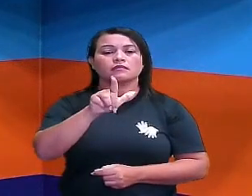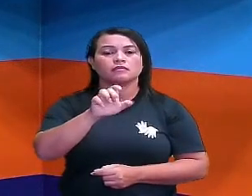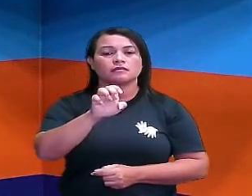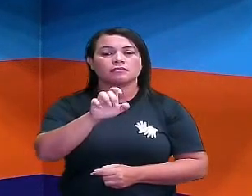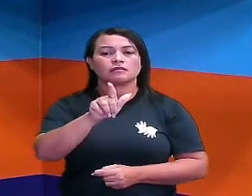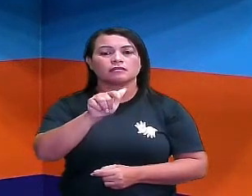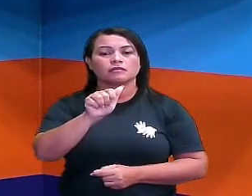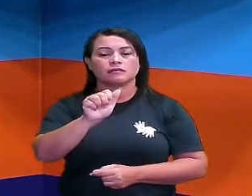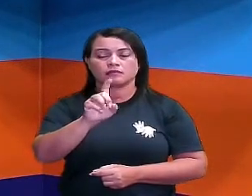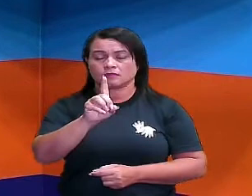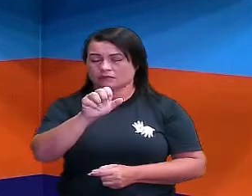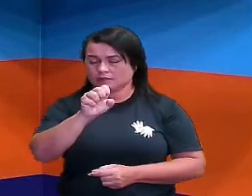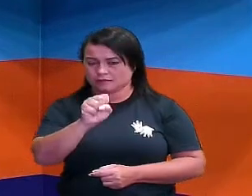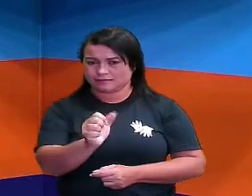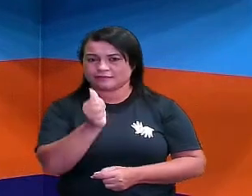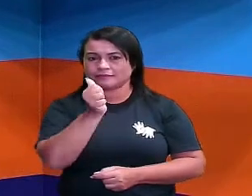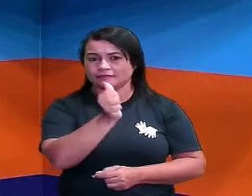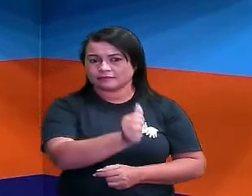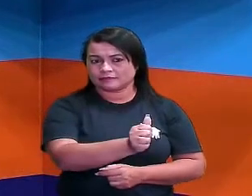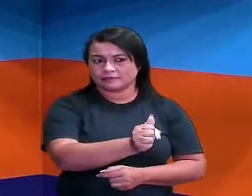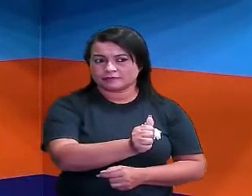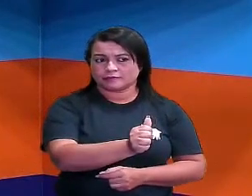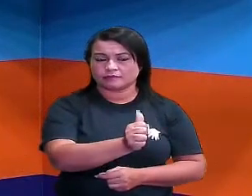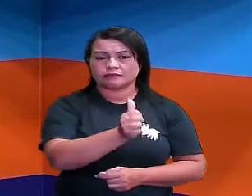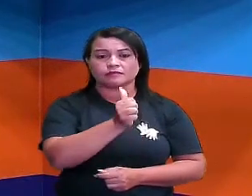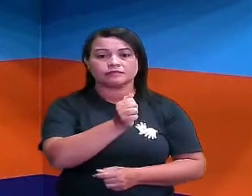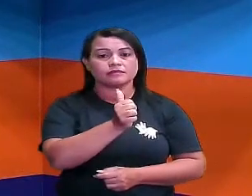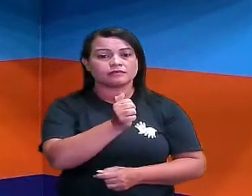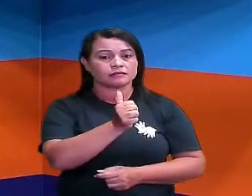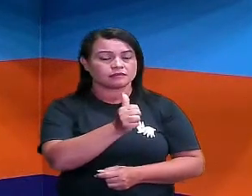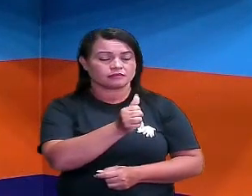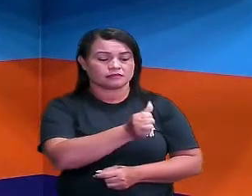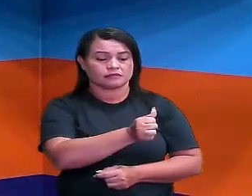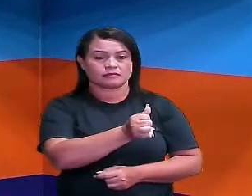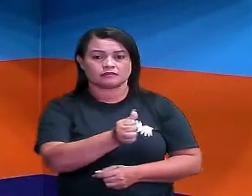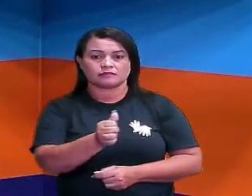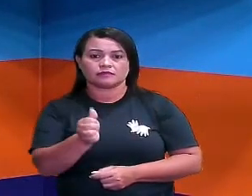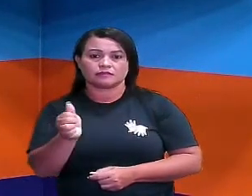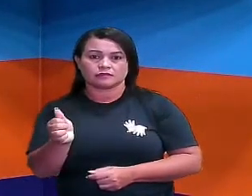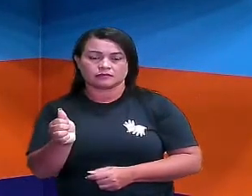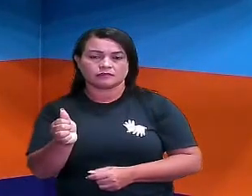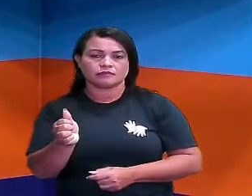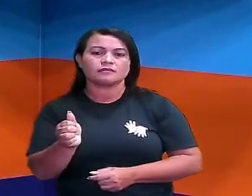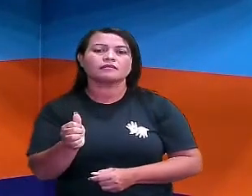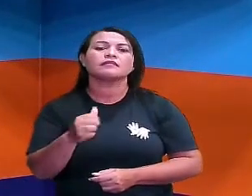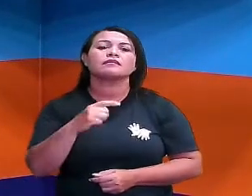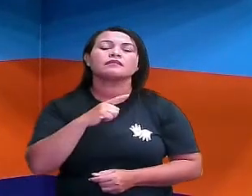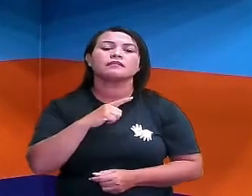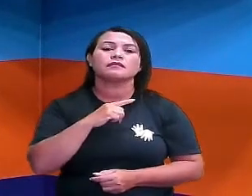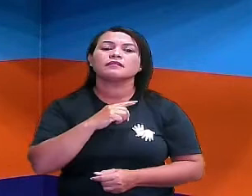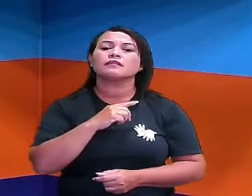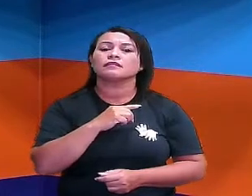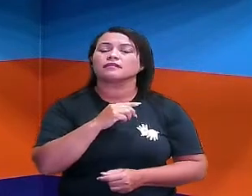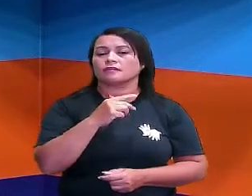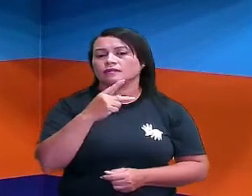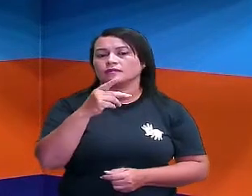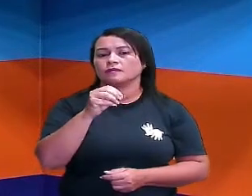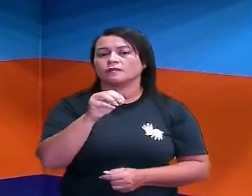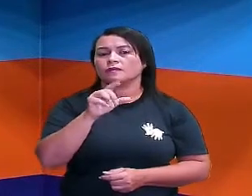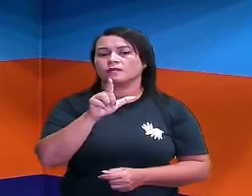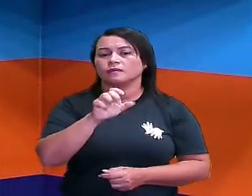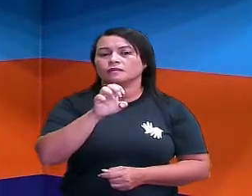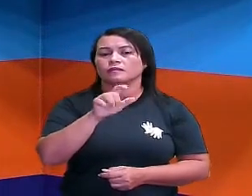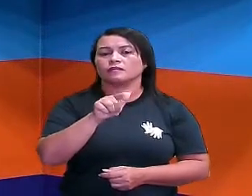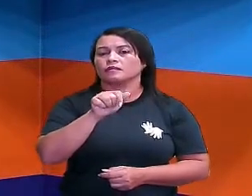32 polegadas. Então, essa polegada aí, você já sabe que vem dessa medida do polegar, tá